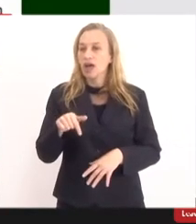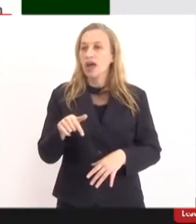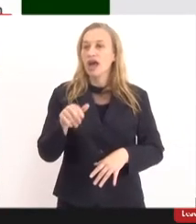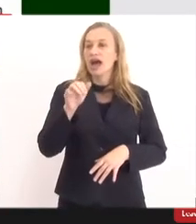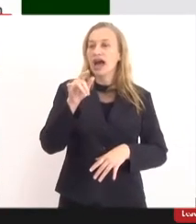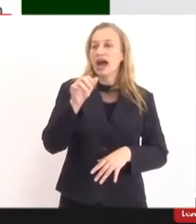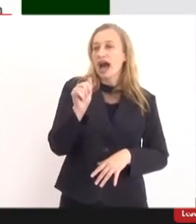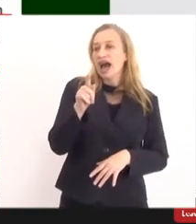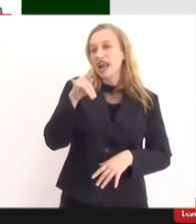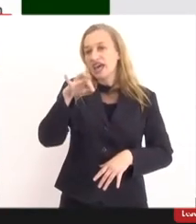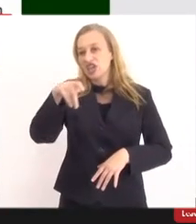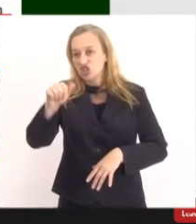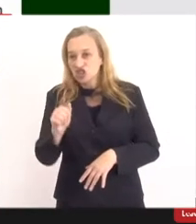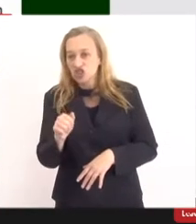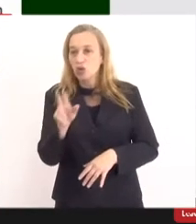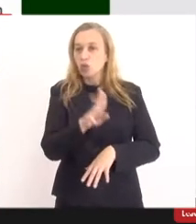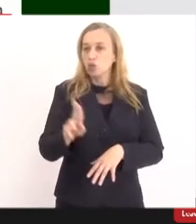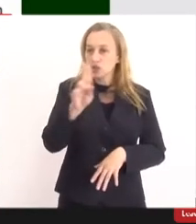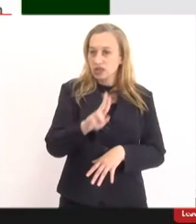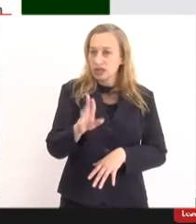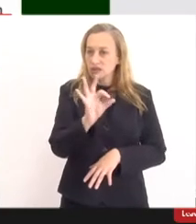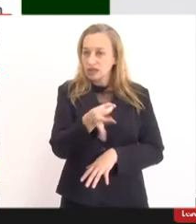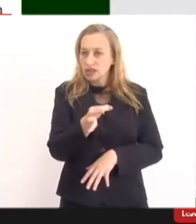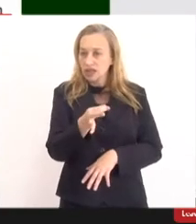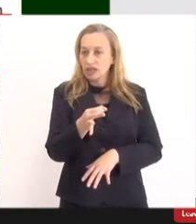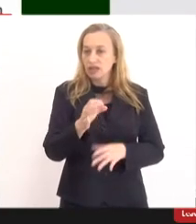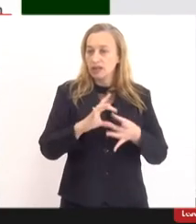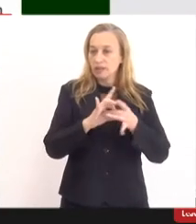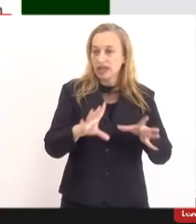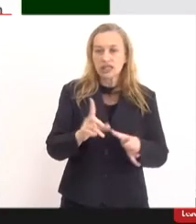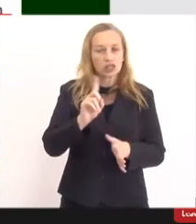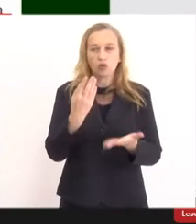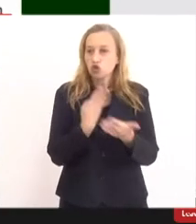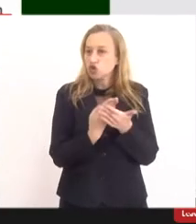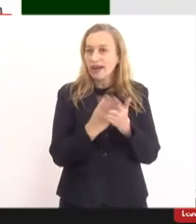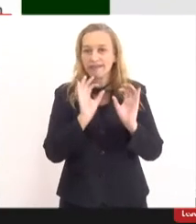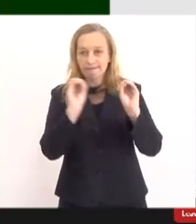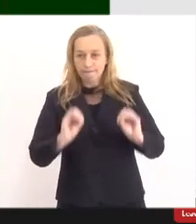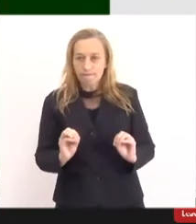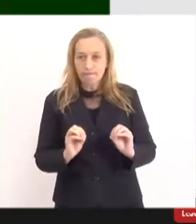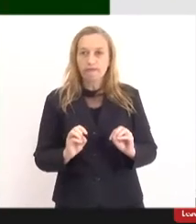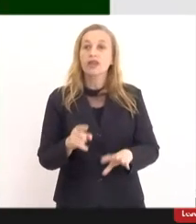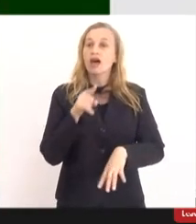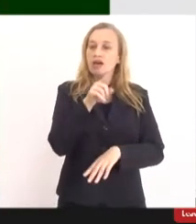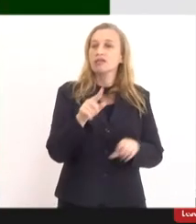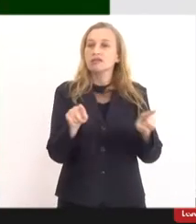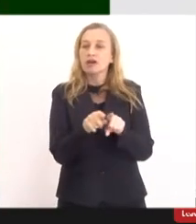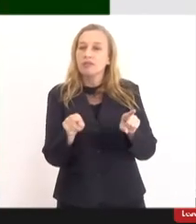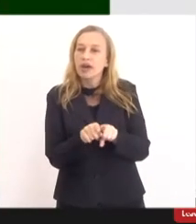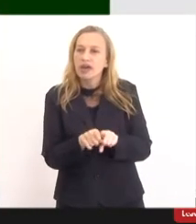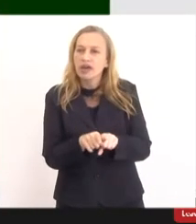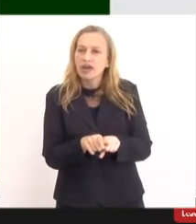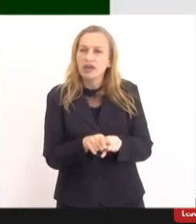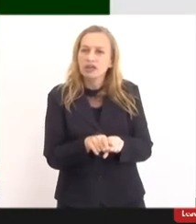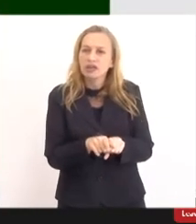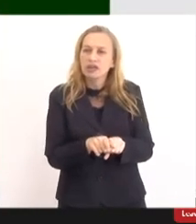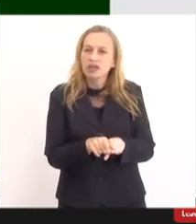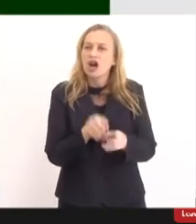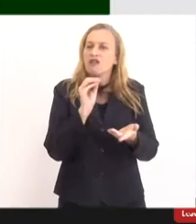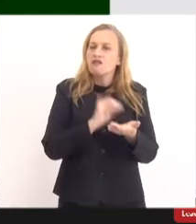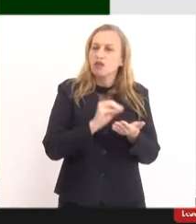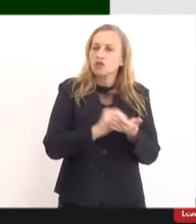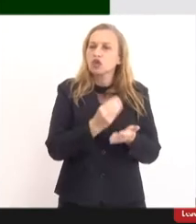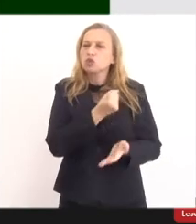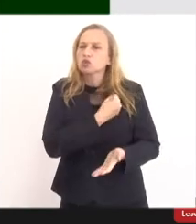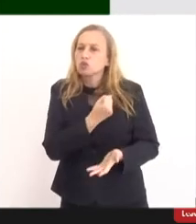graves será avaliado posteriormente à autorização. Eles não estudaram isso. aqui também, no parecer, estão faltando